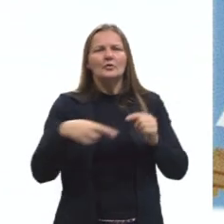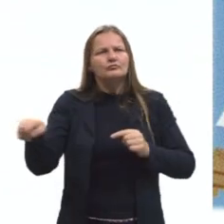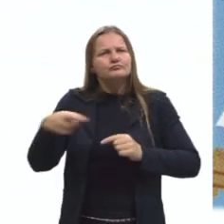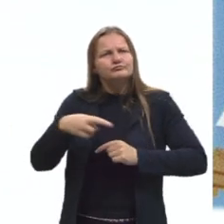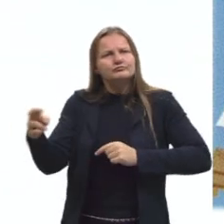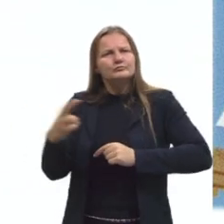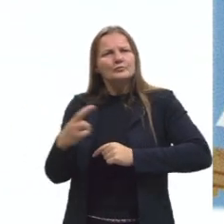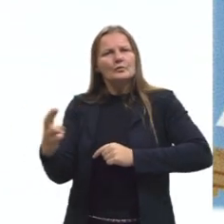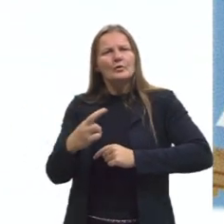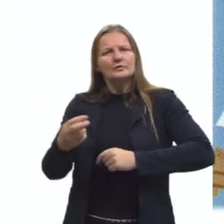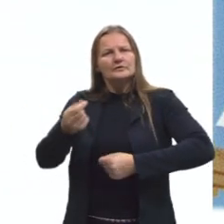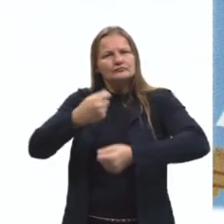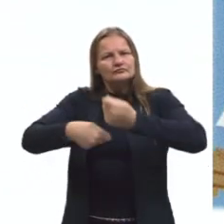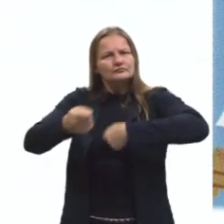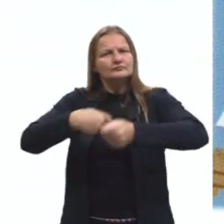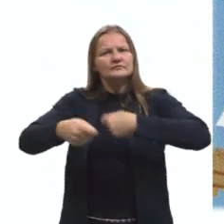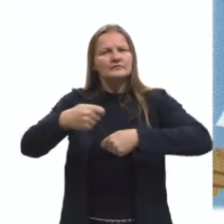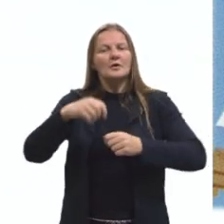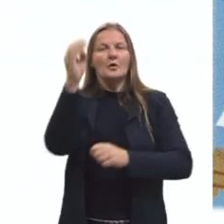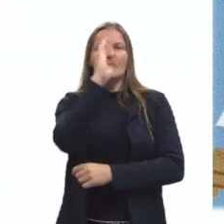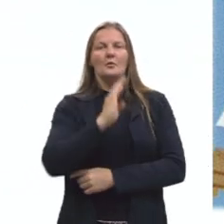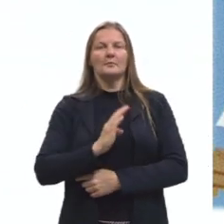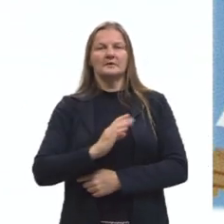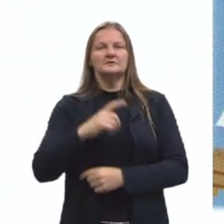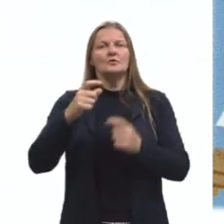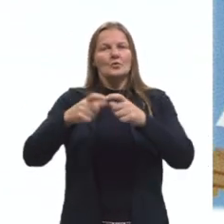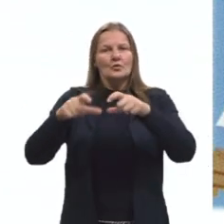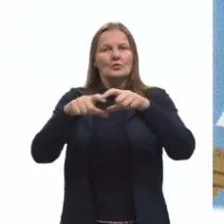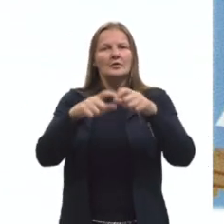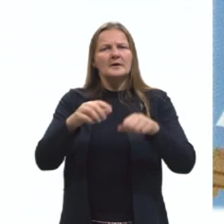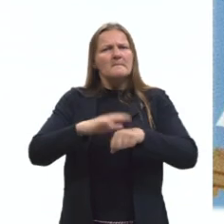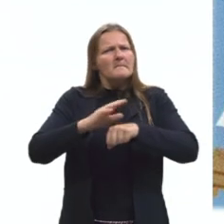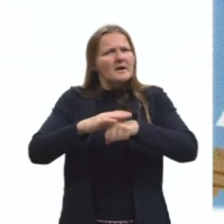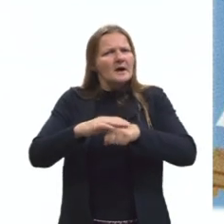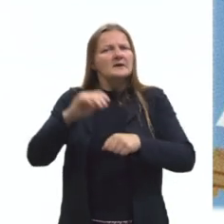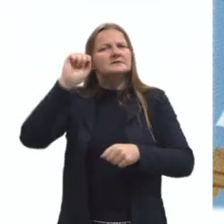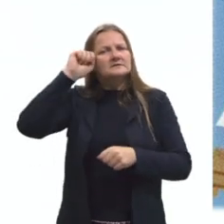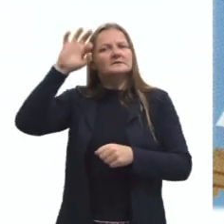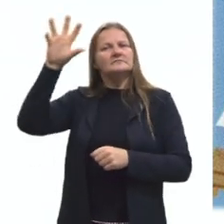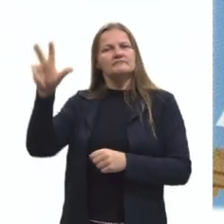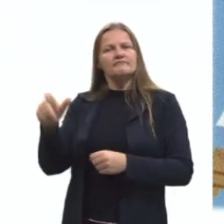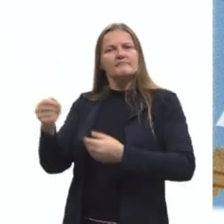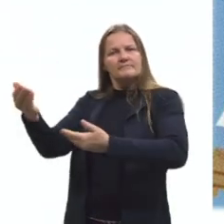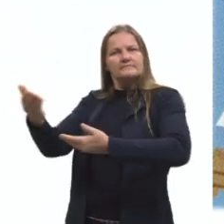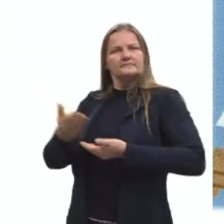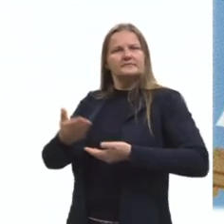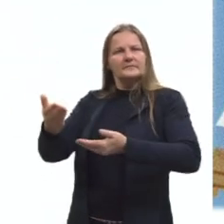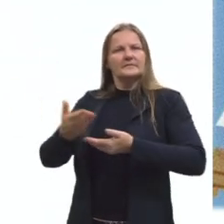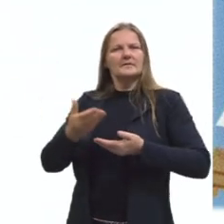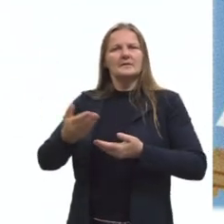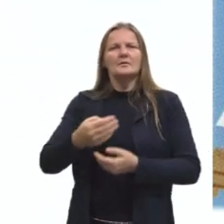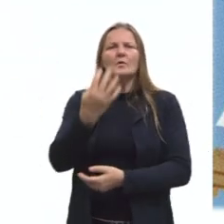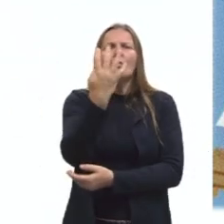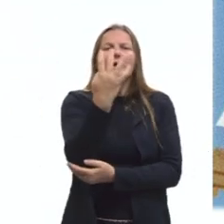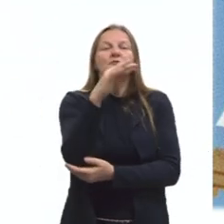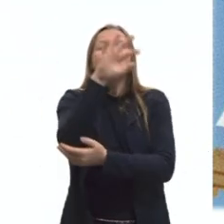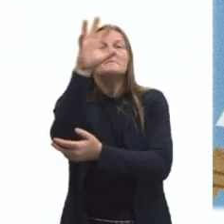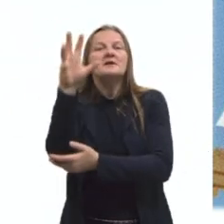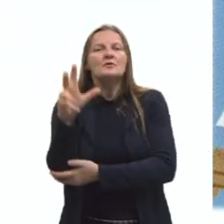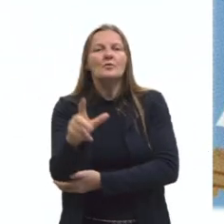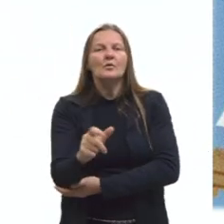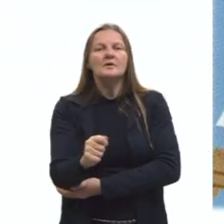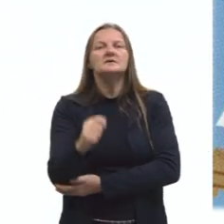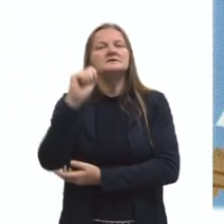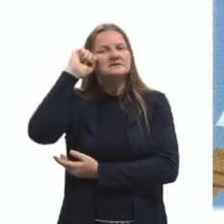É importante a gente lembrar que o Brasil foi o lugar que mais recebeu africanos. A gente recebeu cerca de 4 milhões de